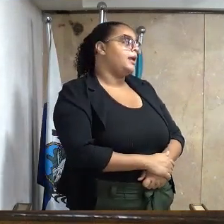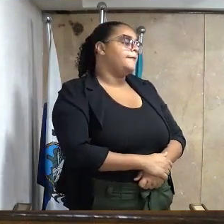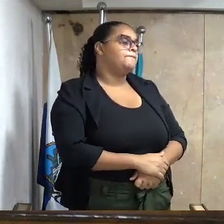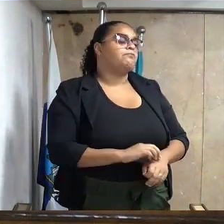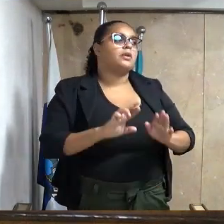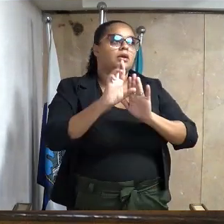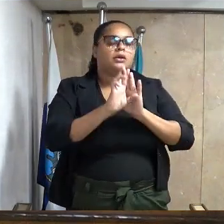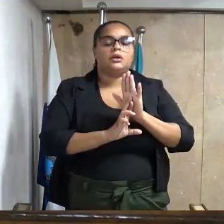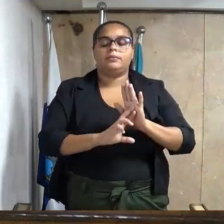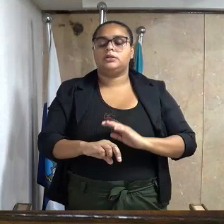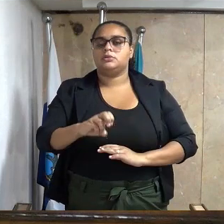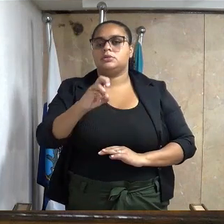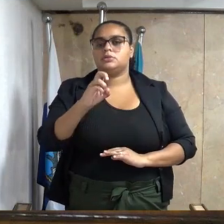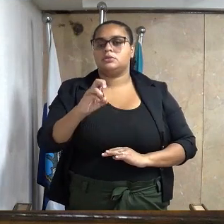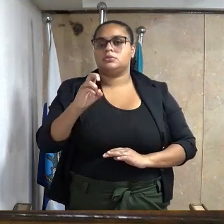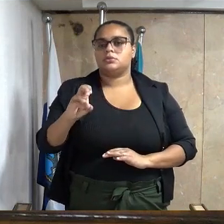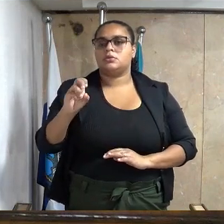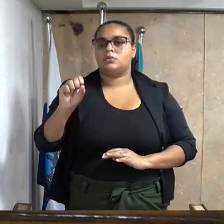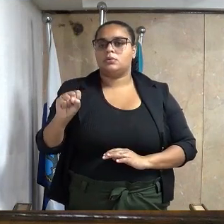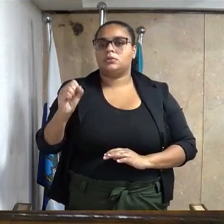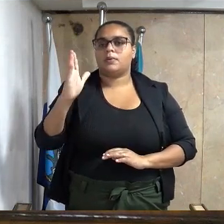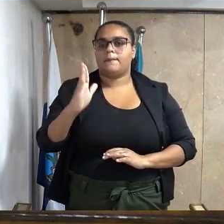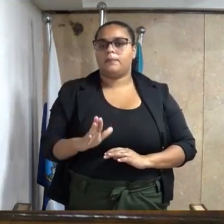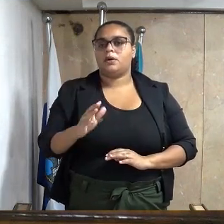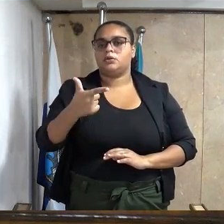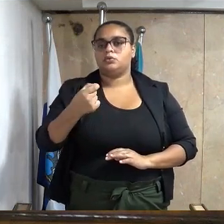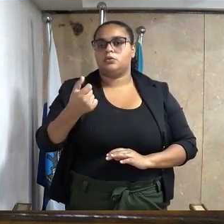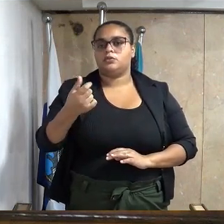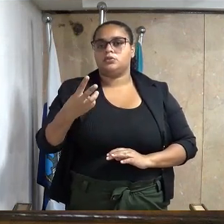Requerimento 5558, barra 2024,